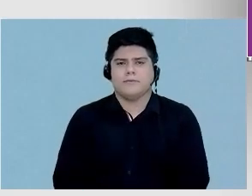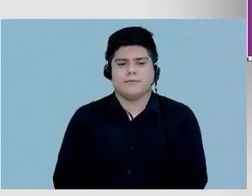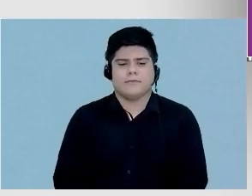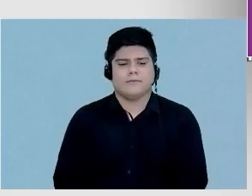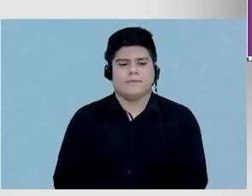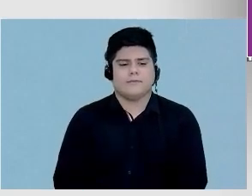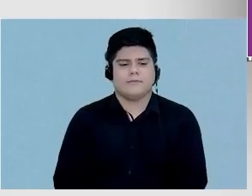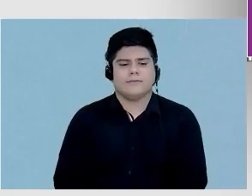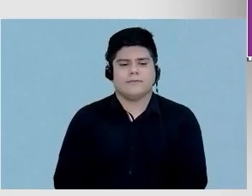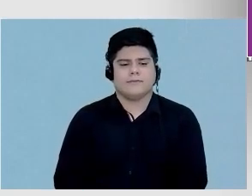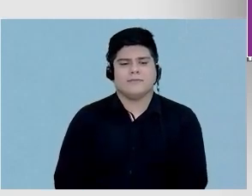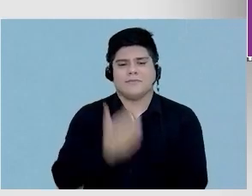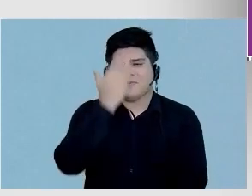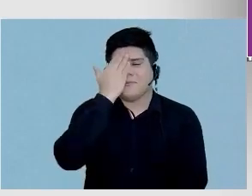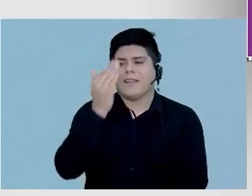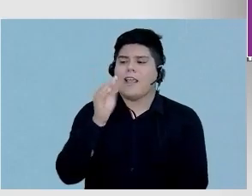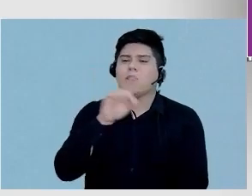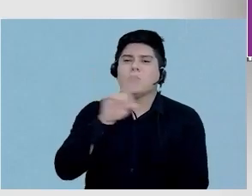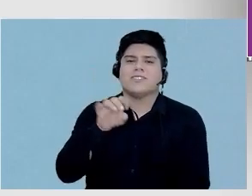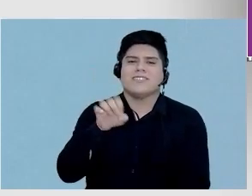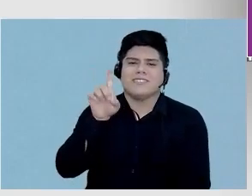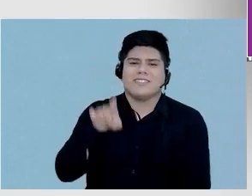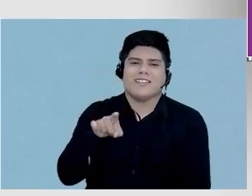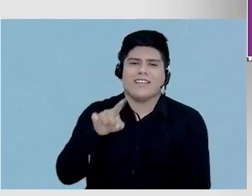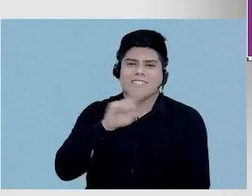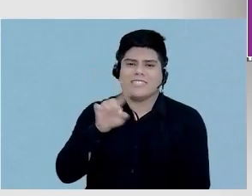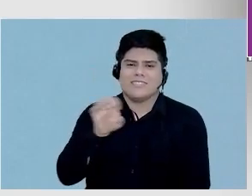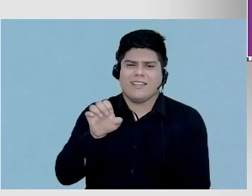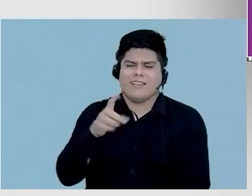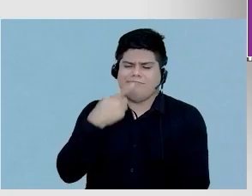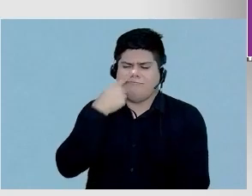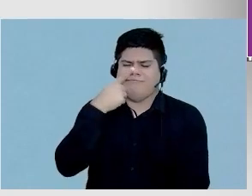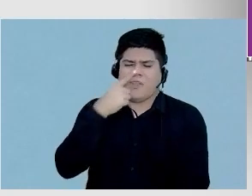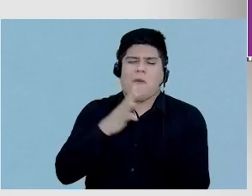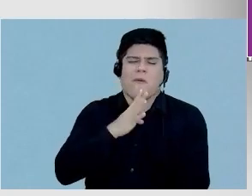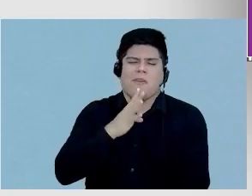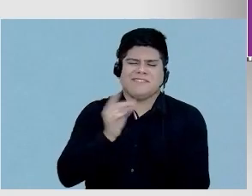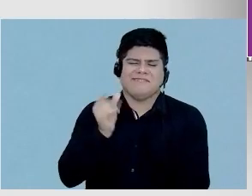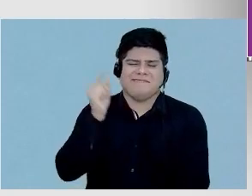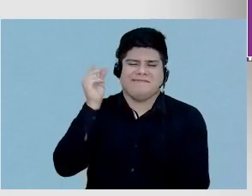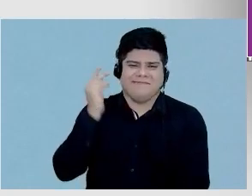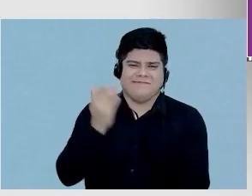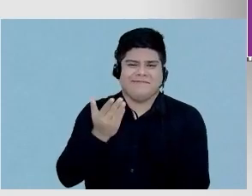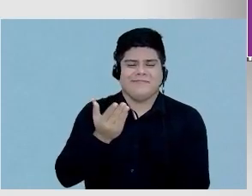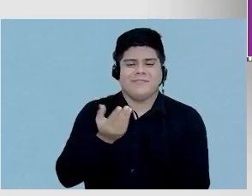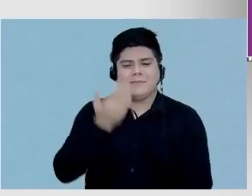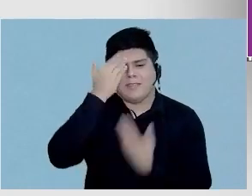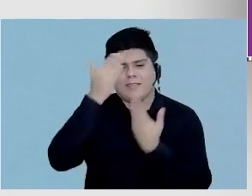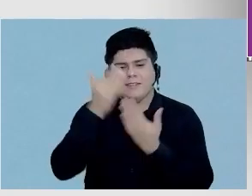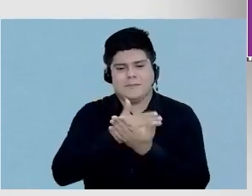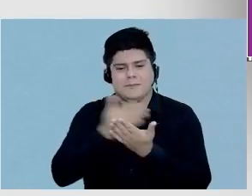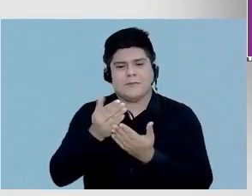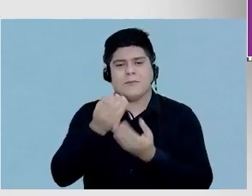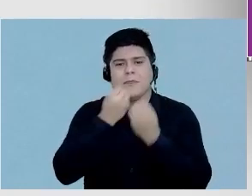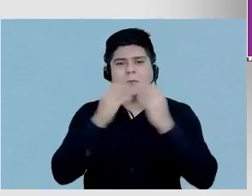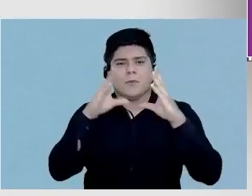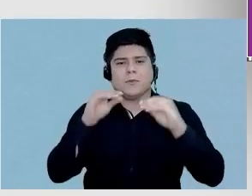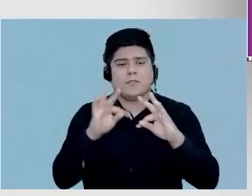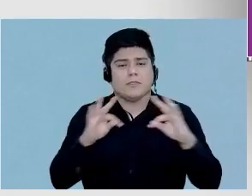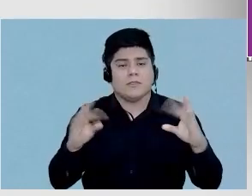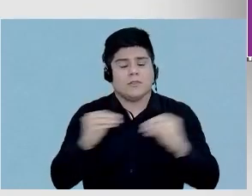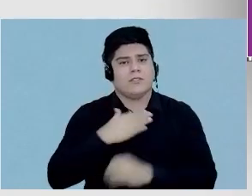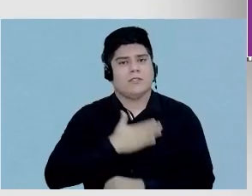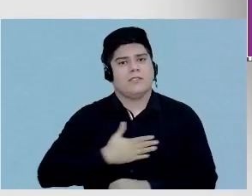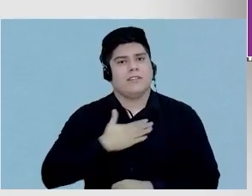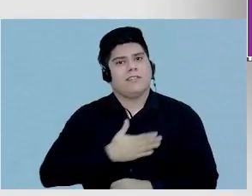Obrigado, Zé. Eu te chamo de Zé, porque a gente já se conhece há muito tempo, né? Obrigado pela introdução. Boa noite a todos. É um prazer enorme estar aqui